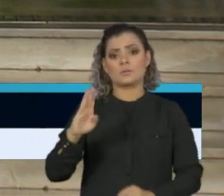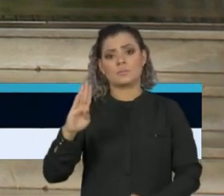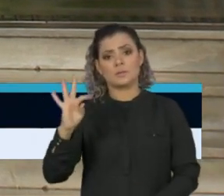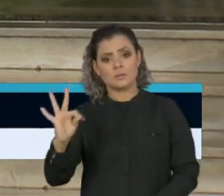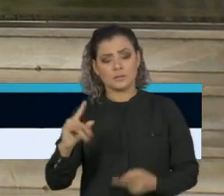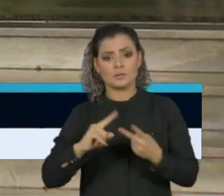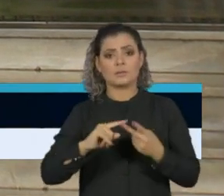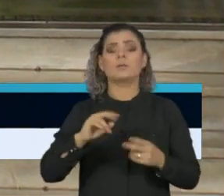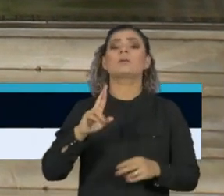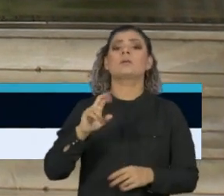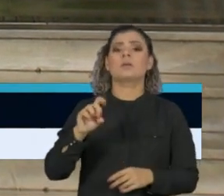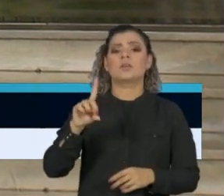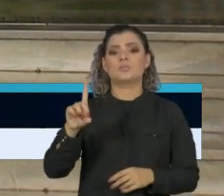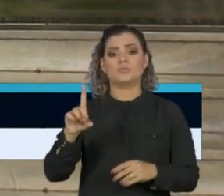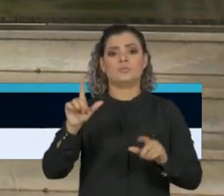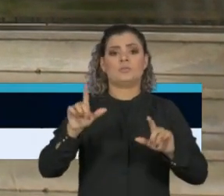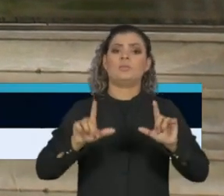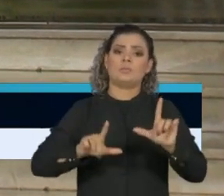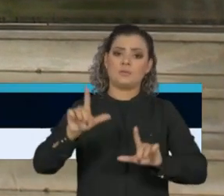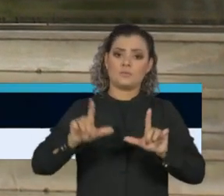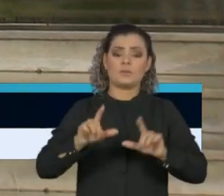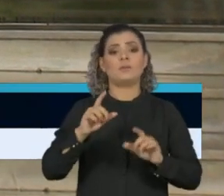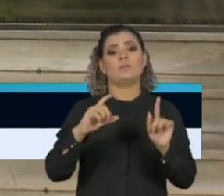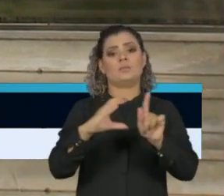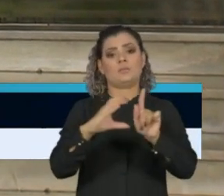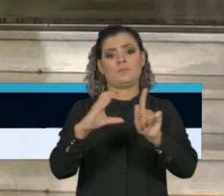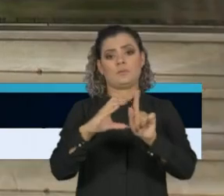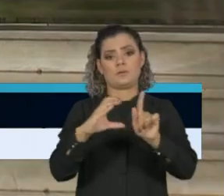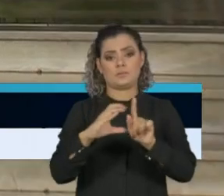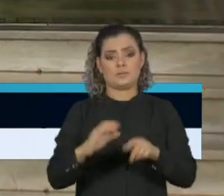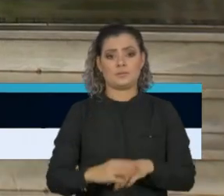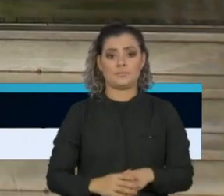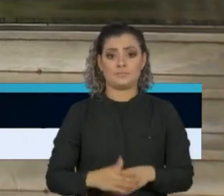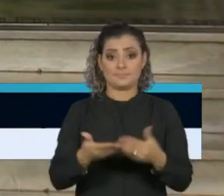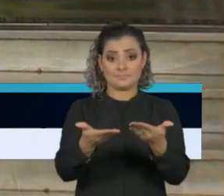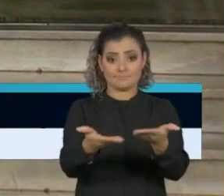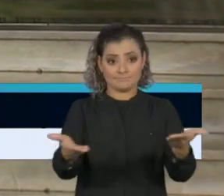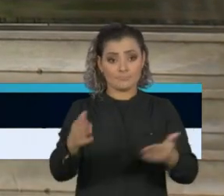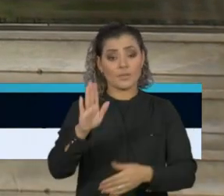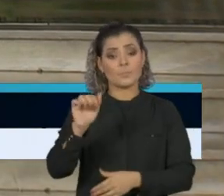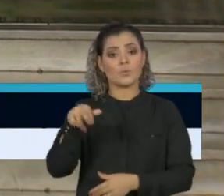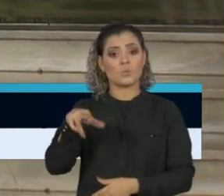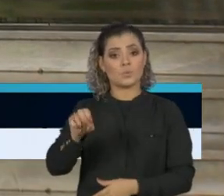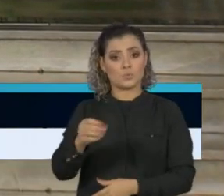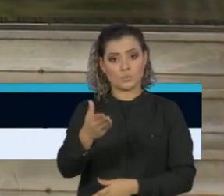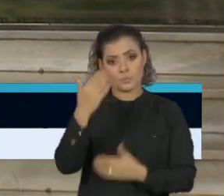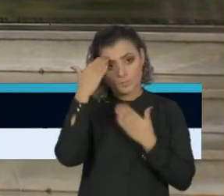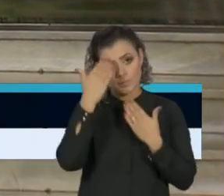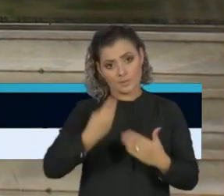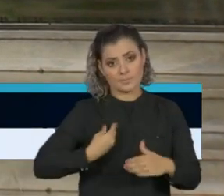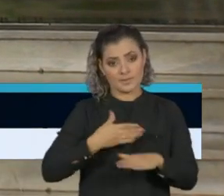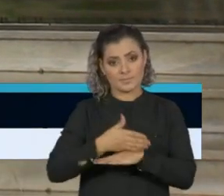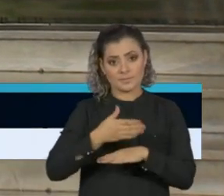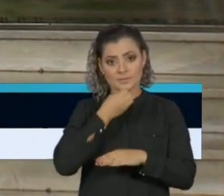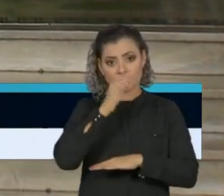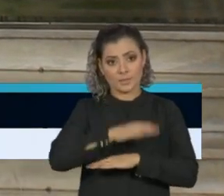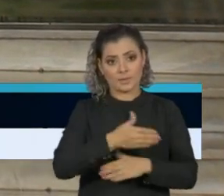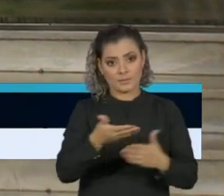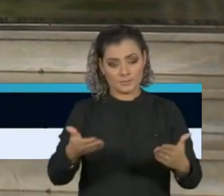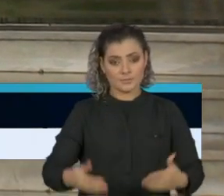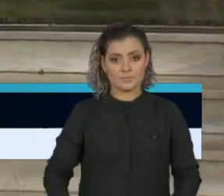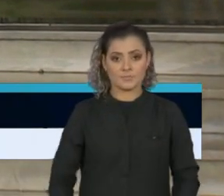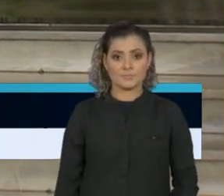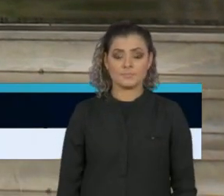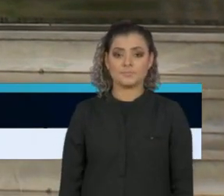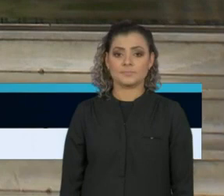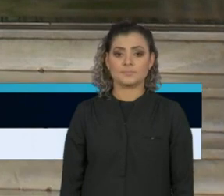Rede TV e TV Gazeta. Agora sim, vamos a você, Bruno Ribeiro. Obrigado pela presença. Boa tarde. Sua pergunta, por favor.